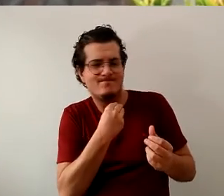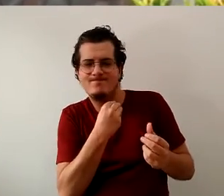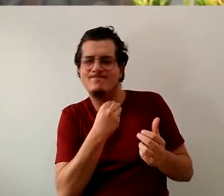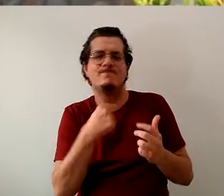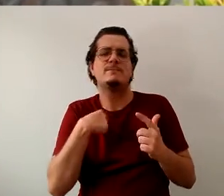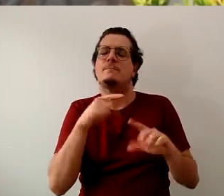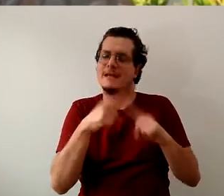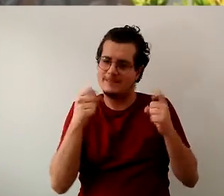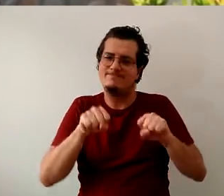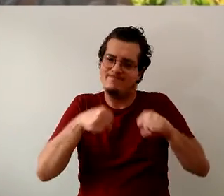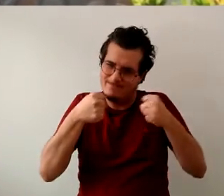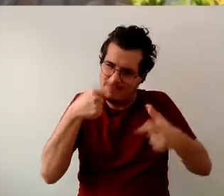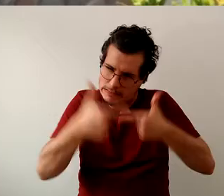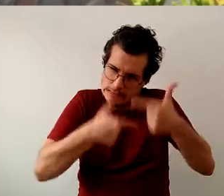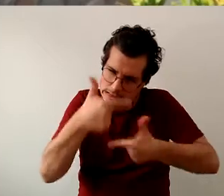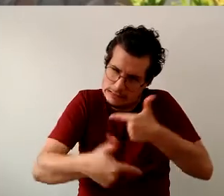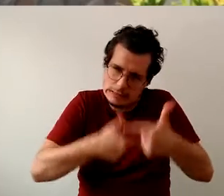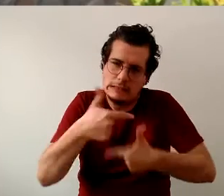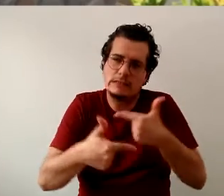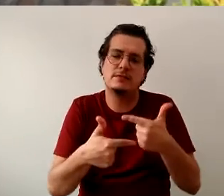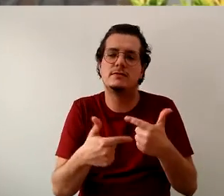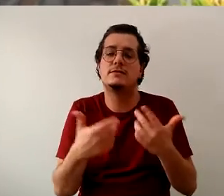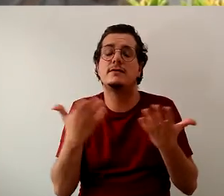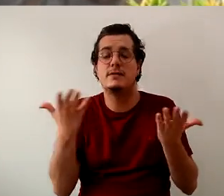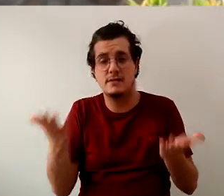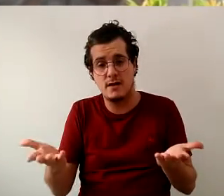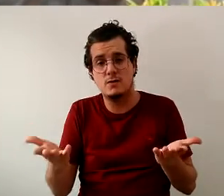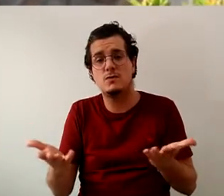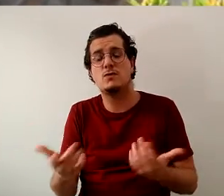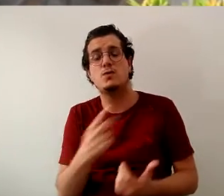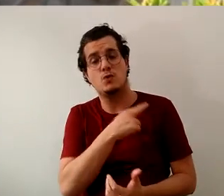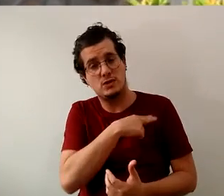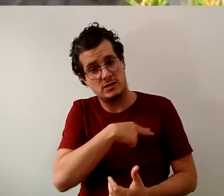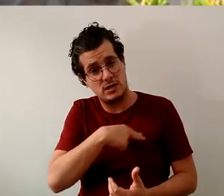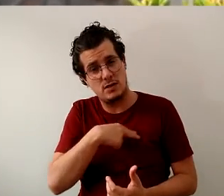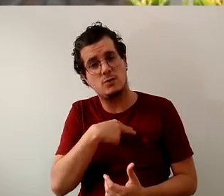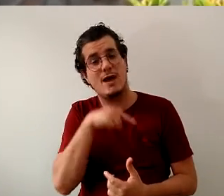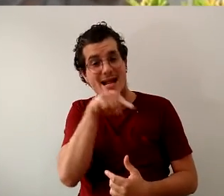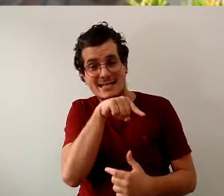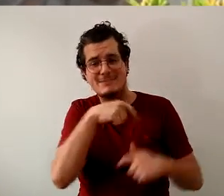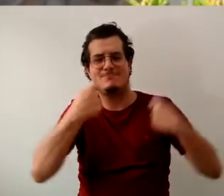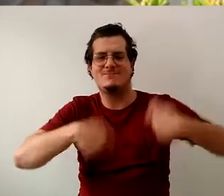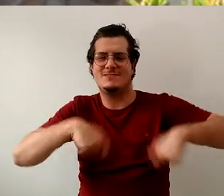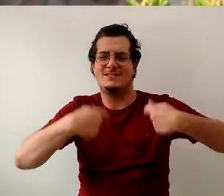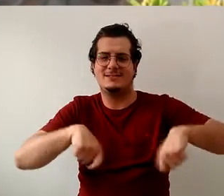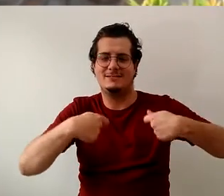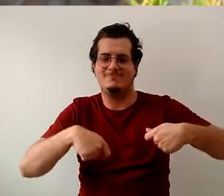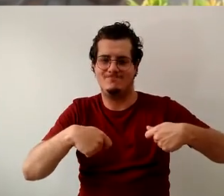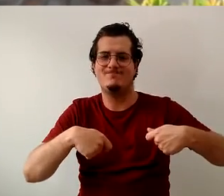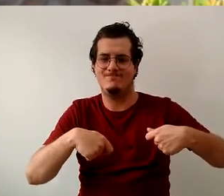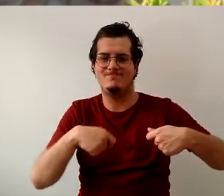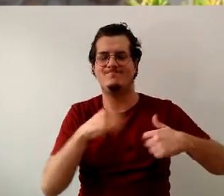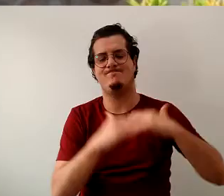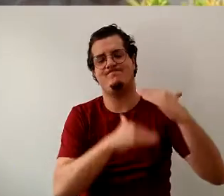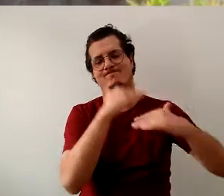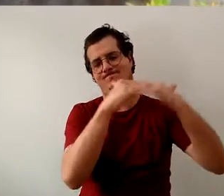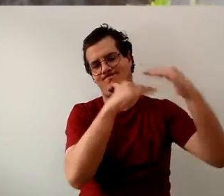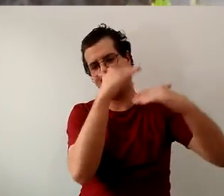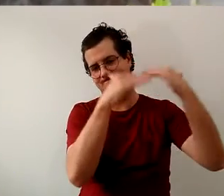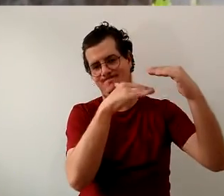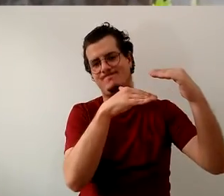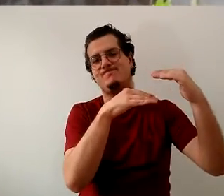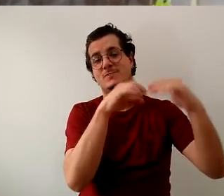incansavelmente a uneal deveria ter um muito melhor trato pelo estado.